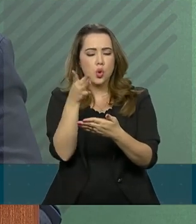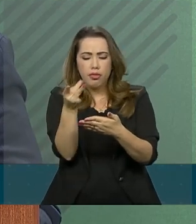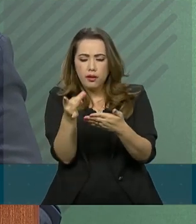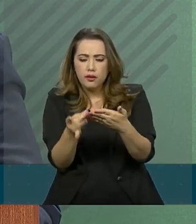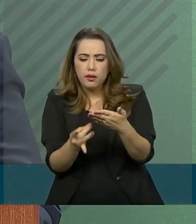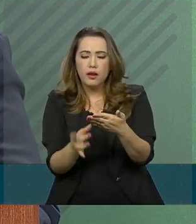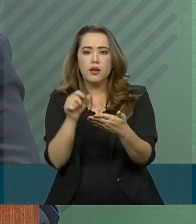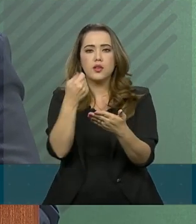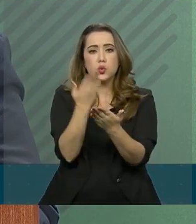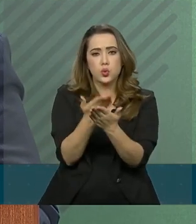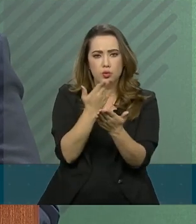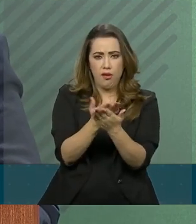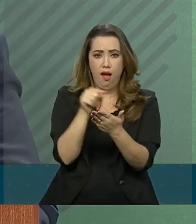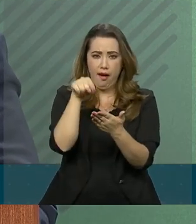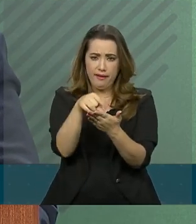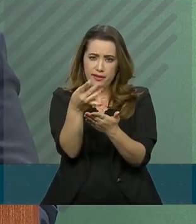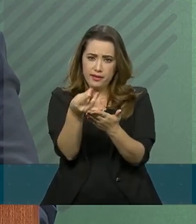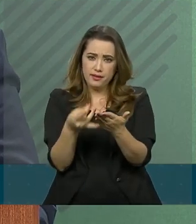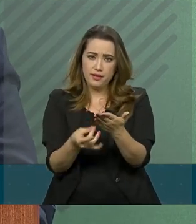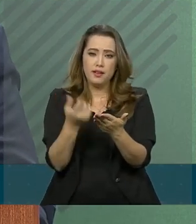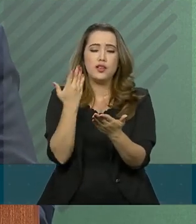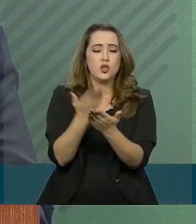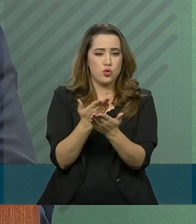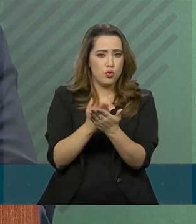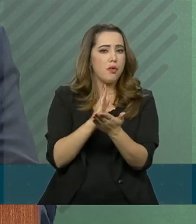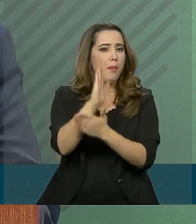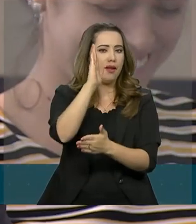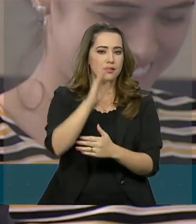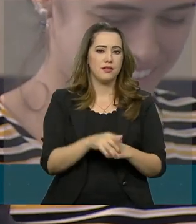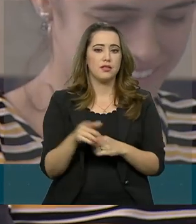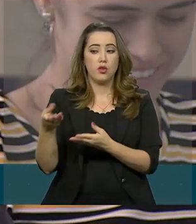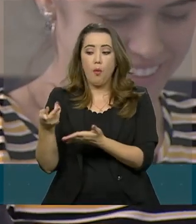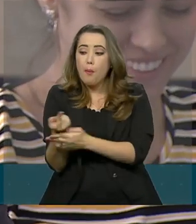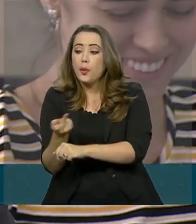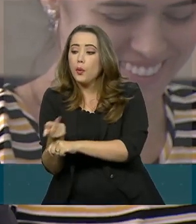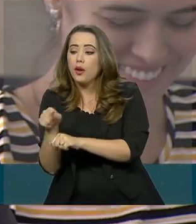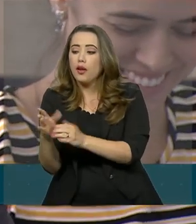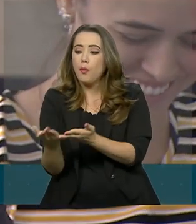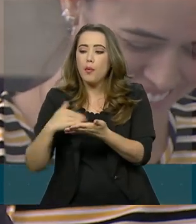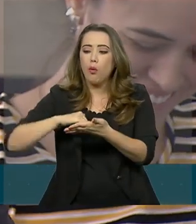estudar o cabral, que tira a nota e passa. Então, vou pegar o meu cabral aqui.